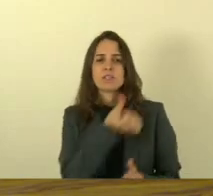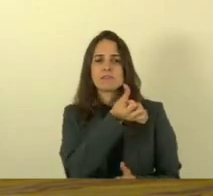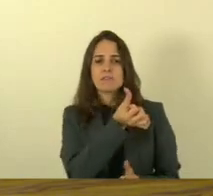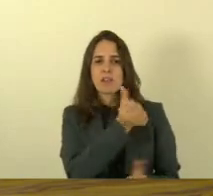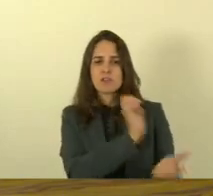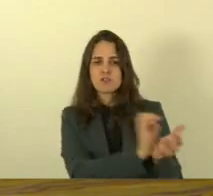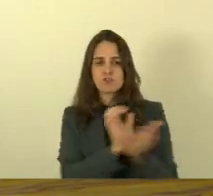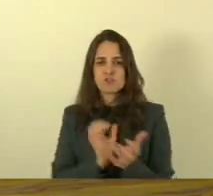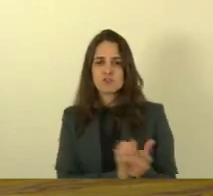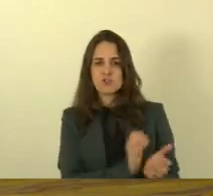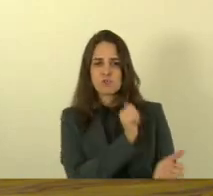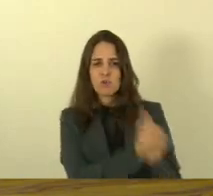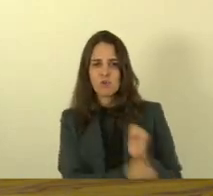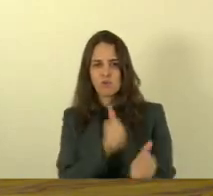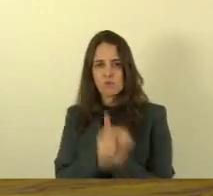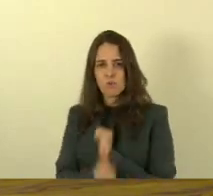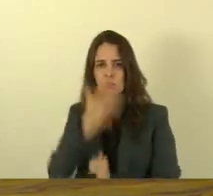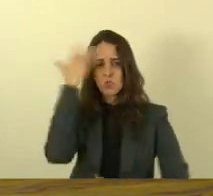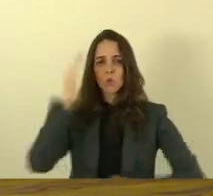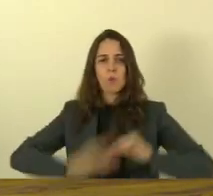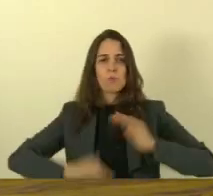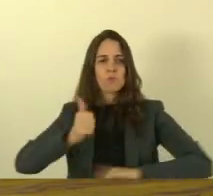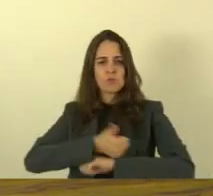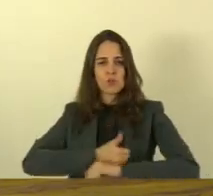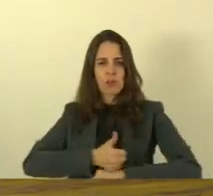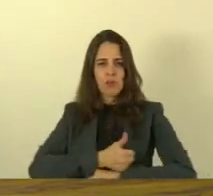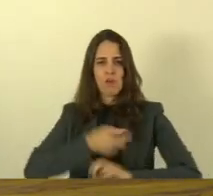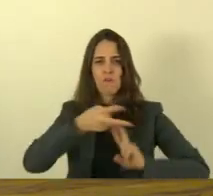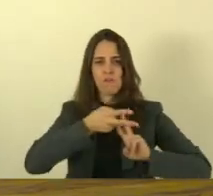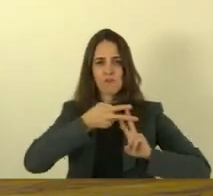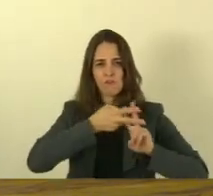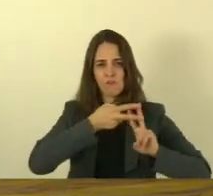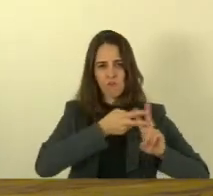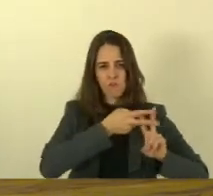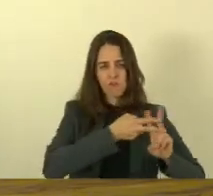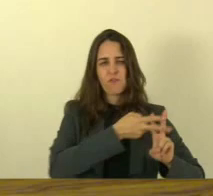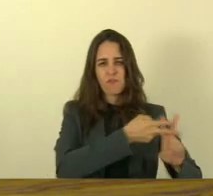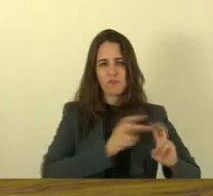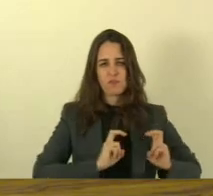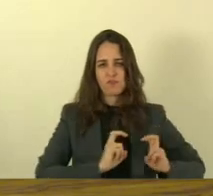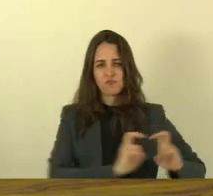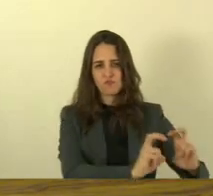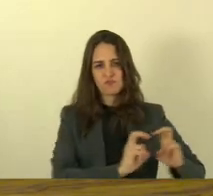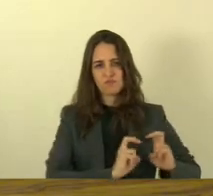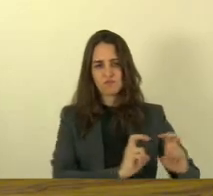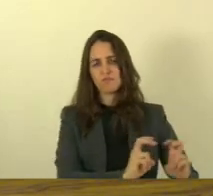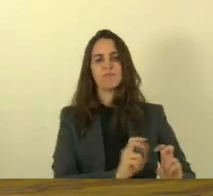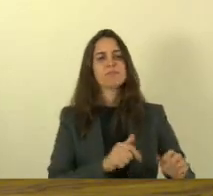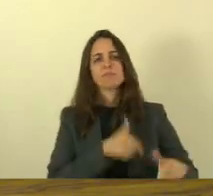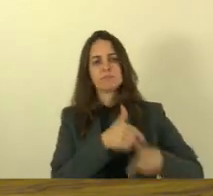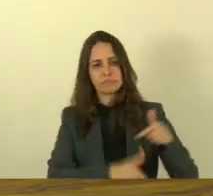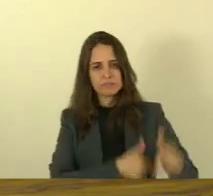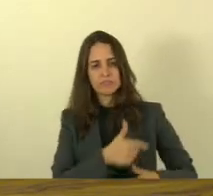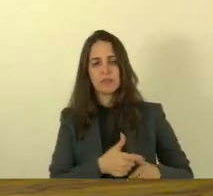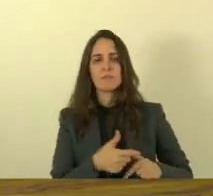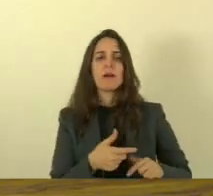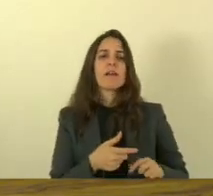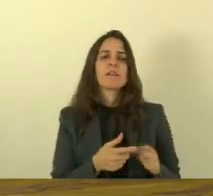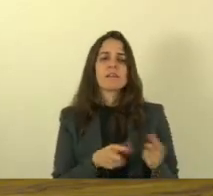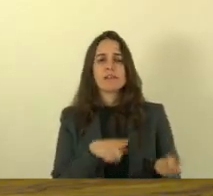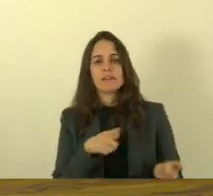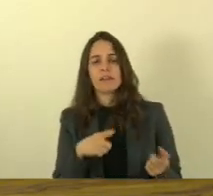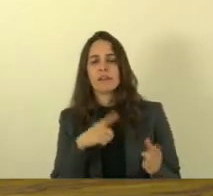de ferroviários que disputavam entre si no município vários certames